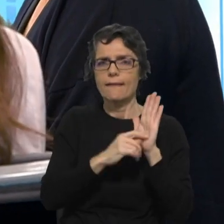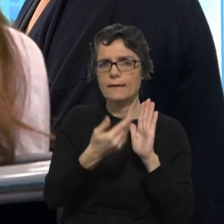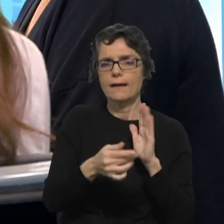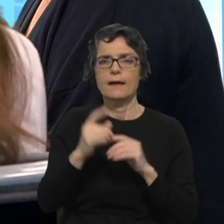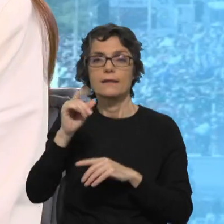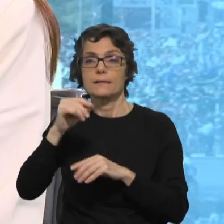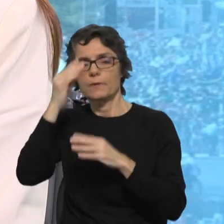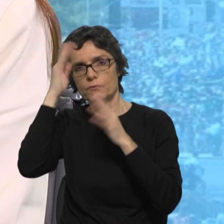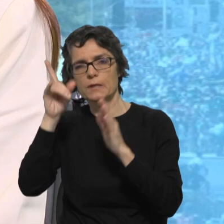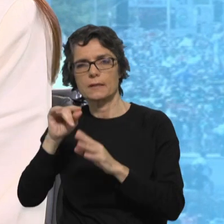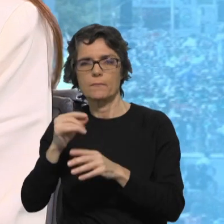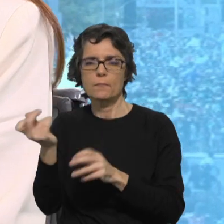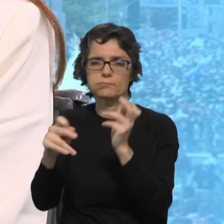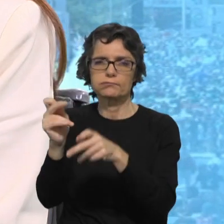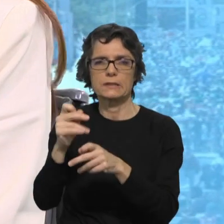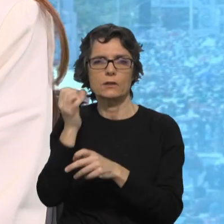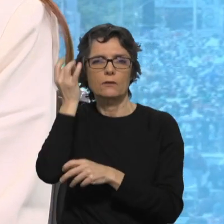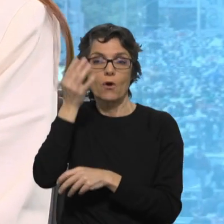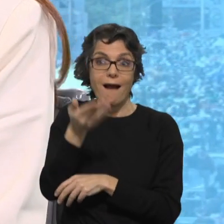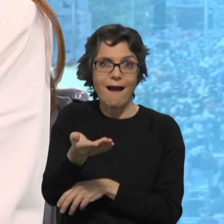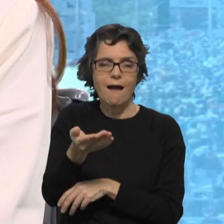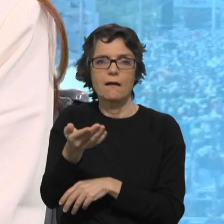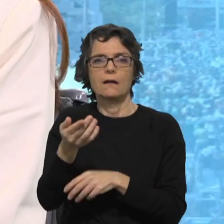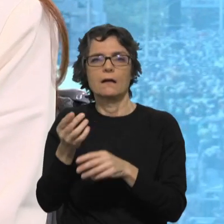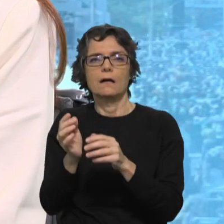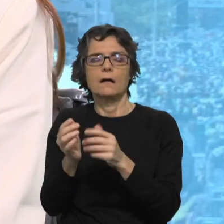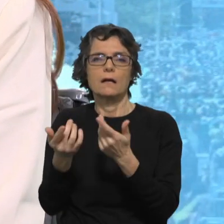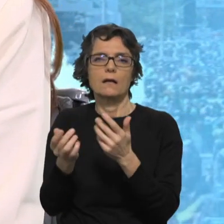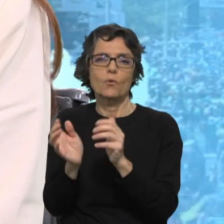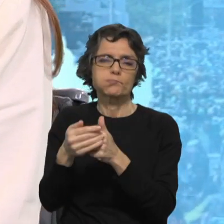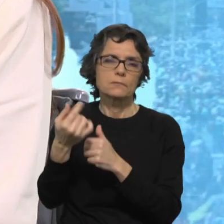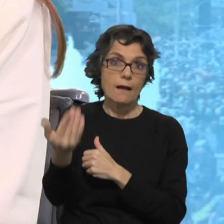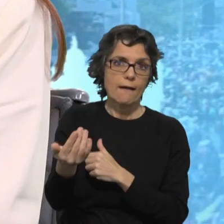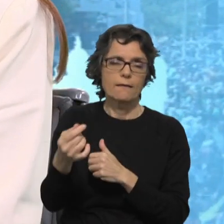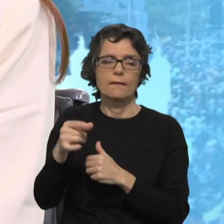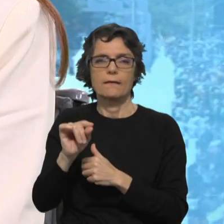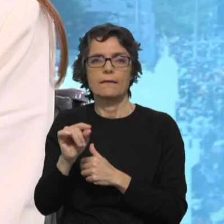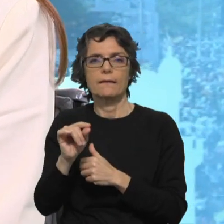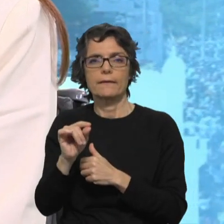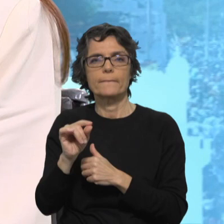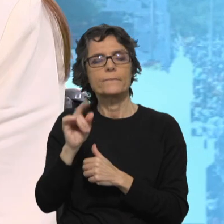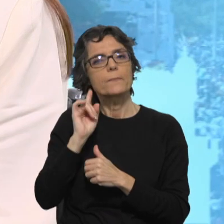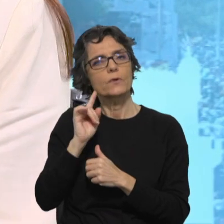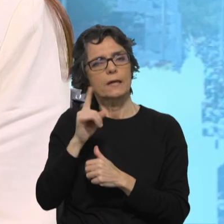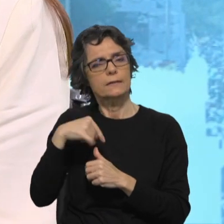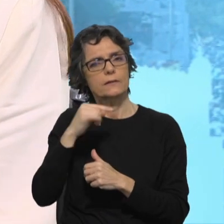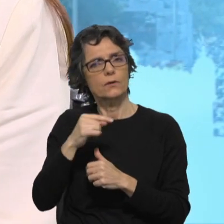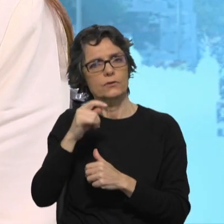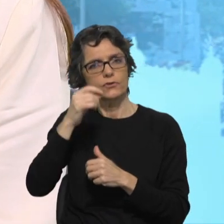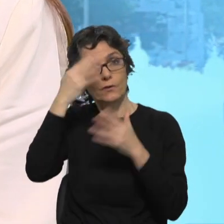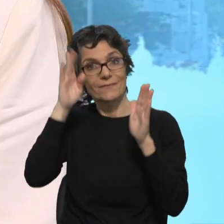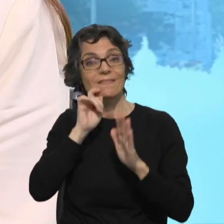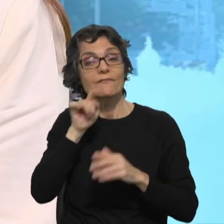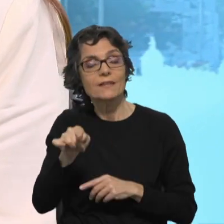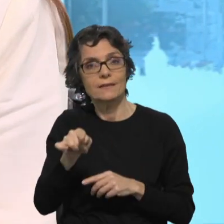exercício do poder e acho que é uma questão que nos deve ocupar e devemos querer, não só para os nossos representantes, mas para cada um de nós e para